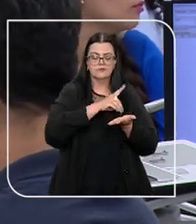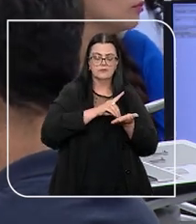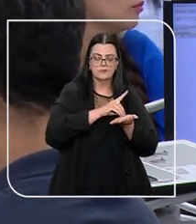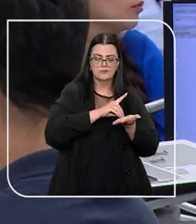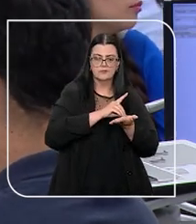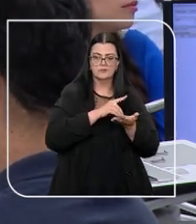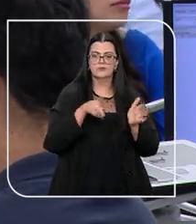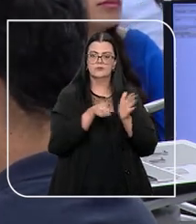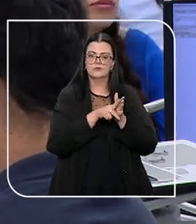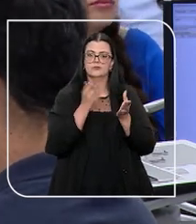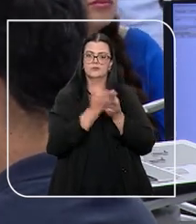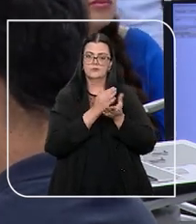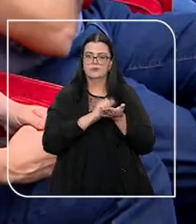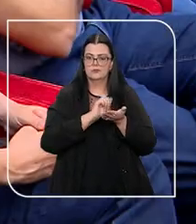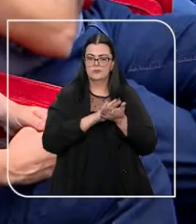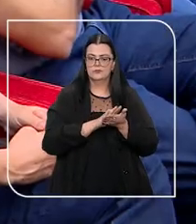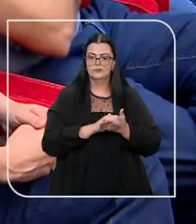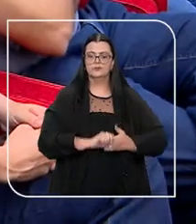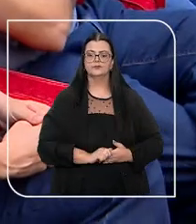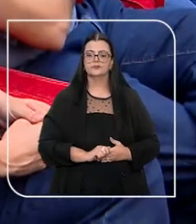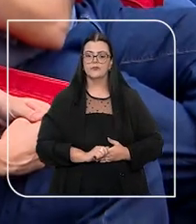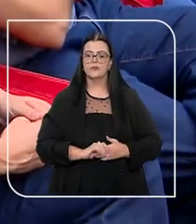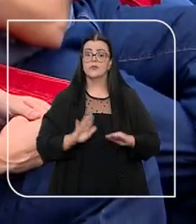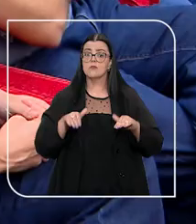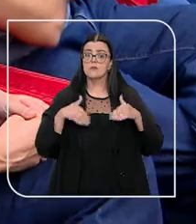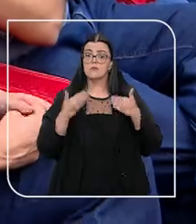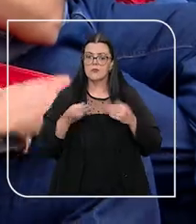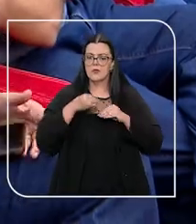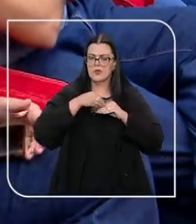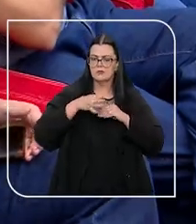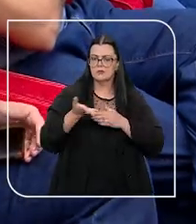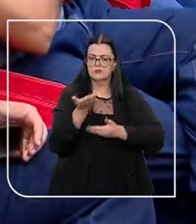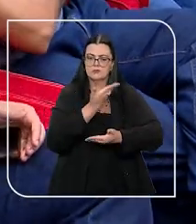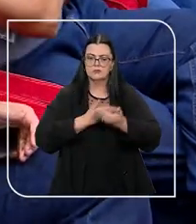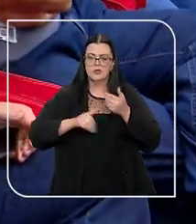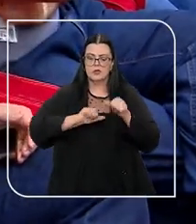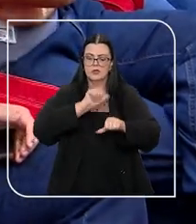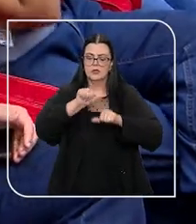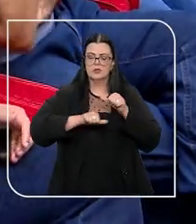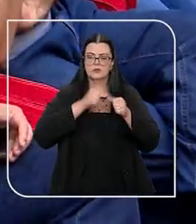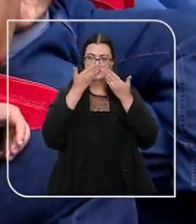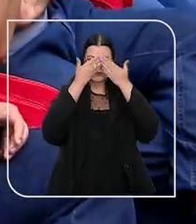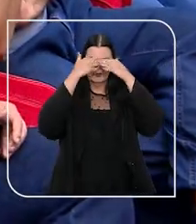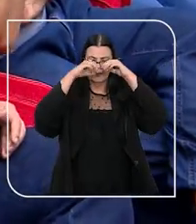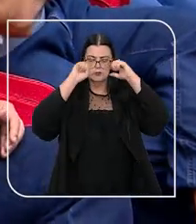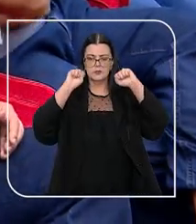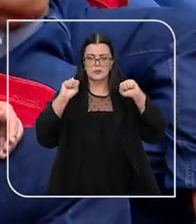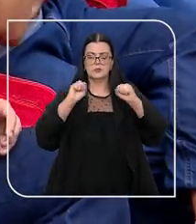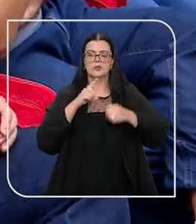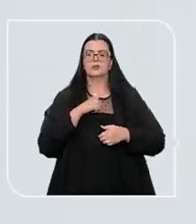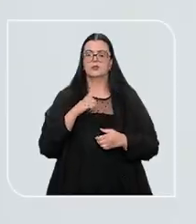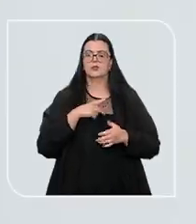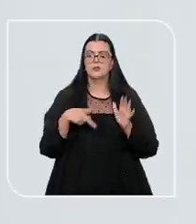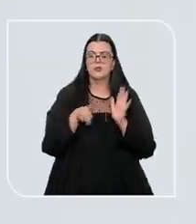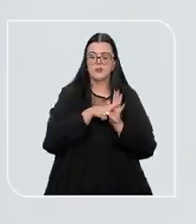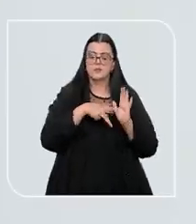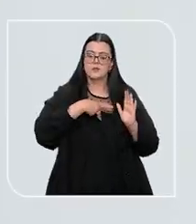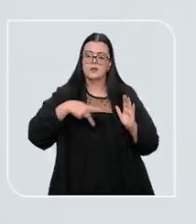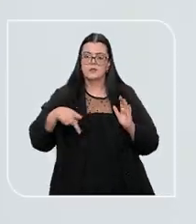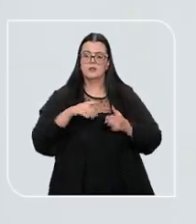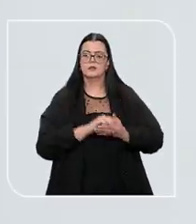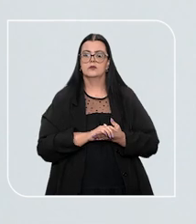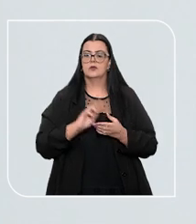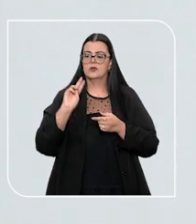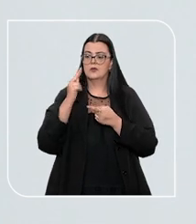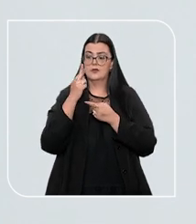digitalização de processos. E a contribuição do trabalho deles para a transformação do Tribunal foi ressaltada pelo presidente da